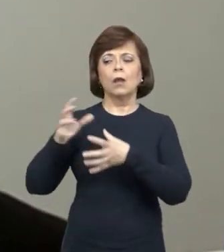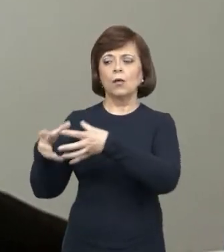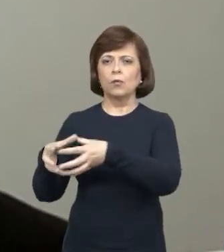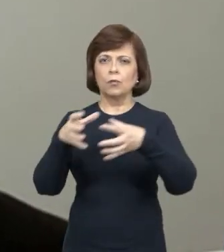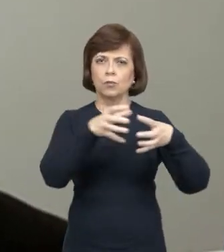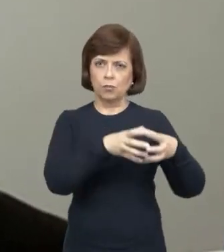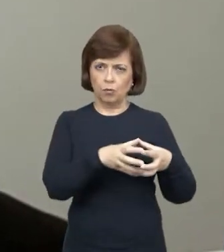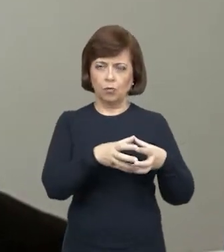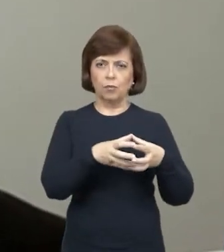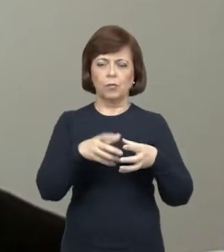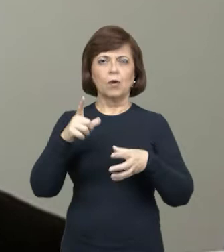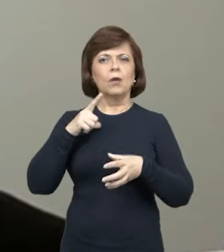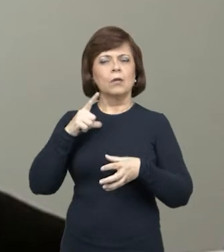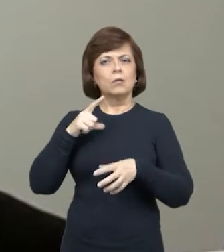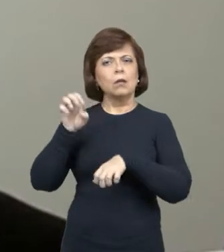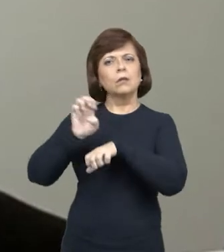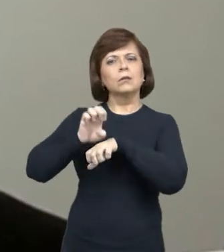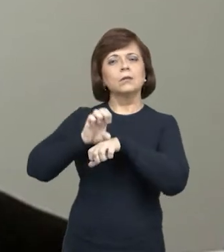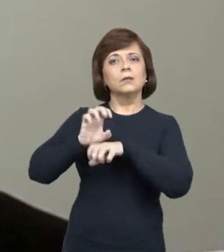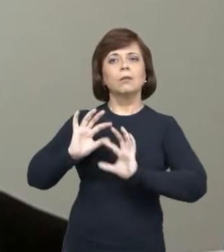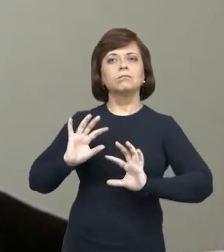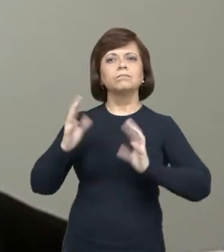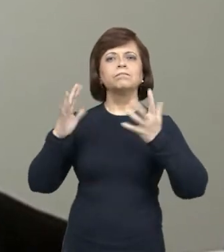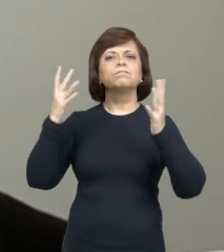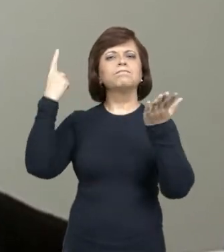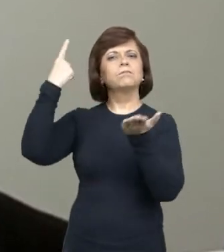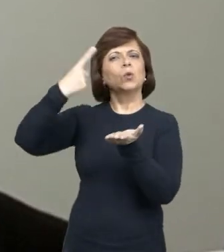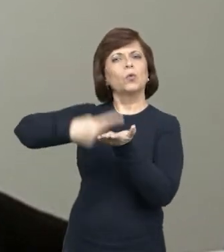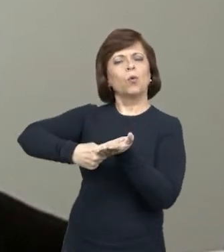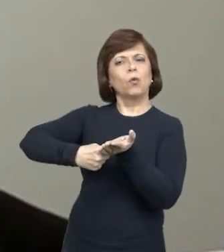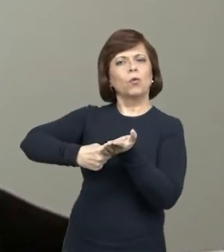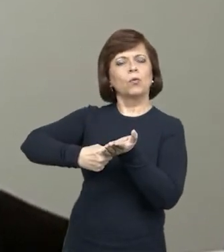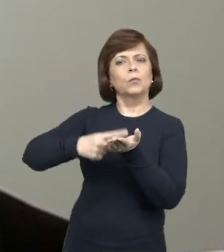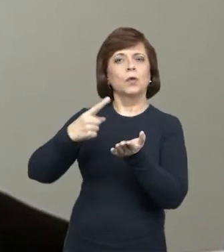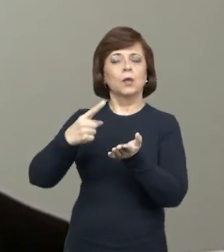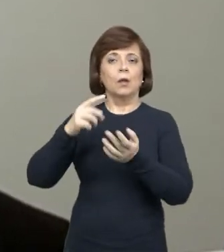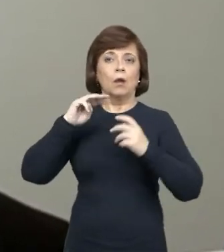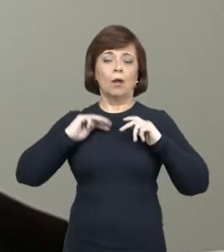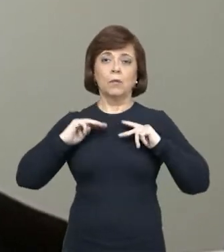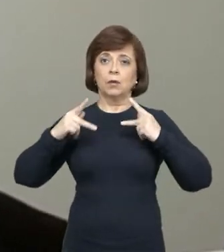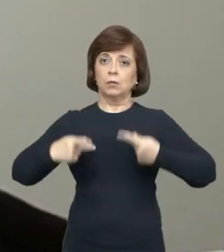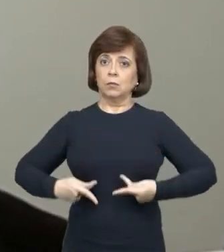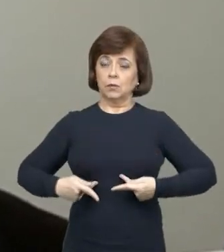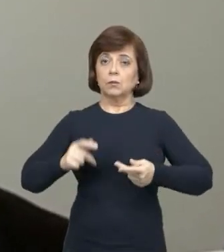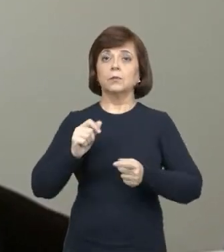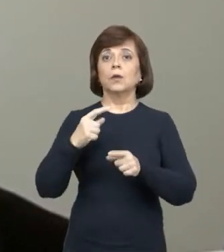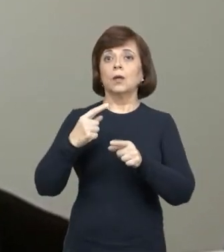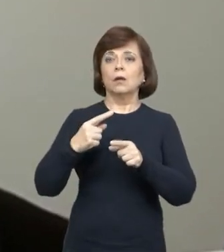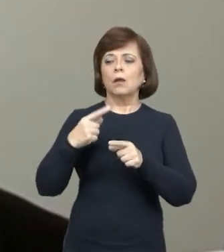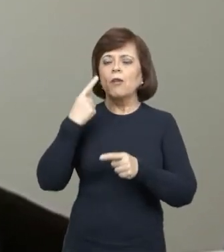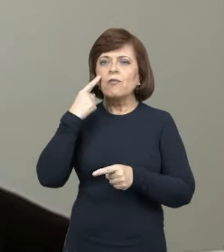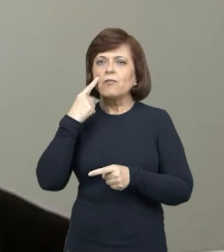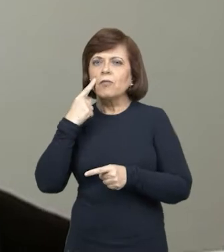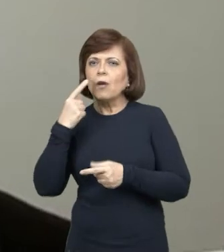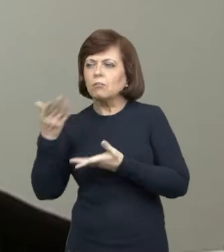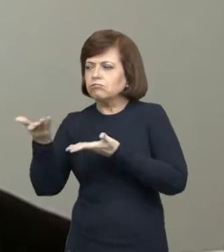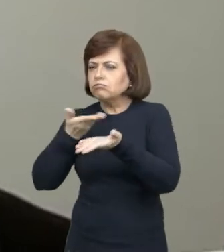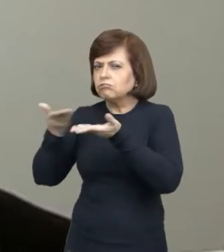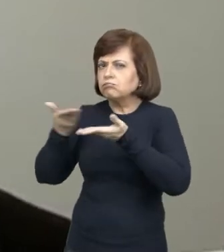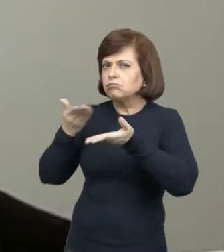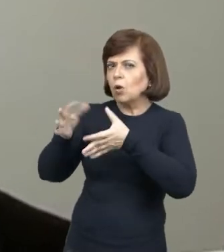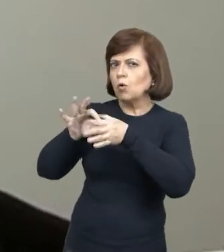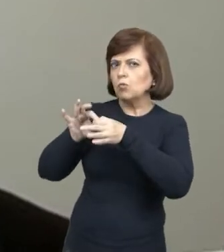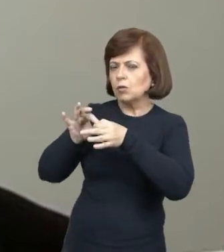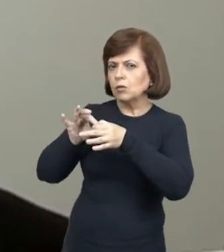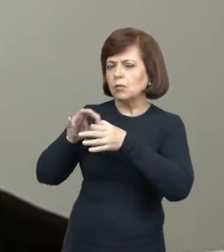foram estados a celebrar um acordo com o Ministério Público para promover essa restituição amigável do passivo,